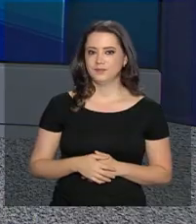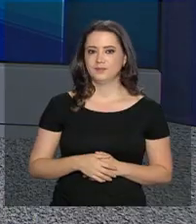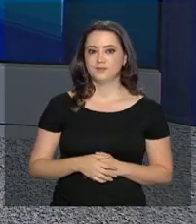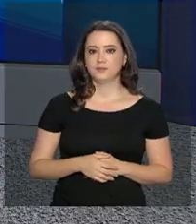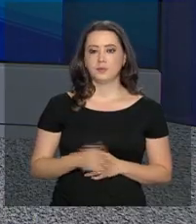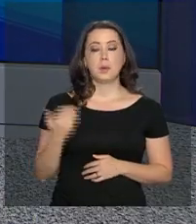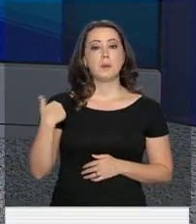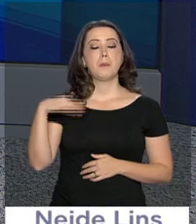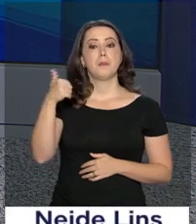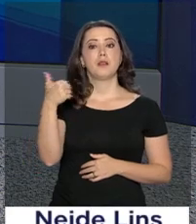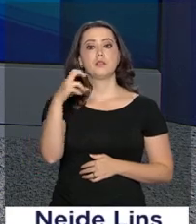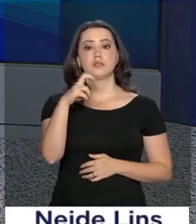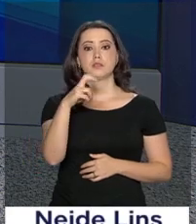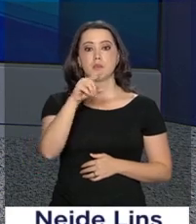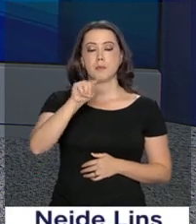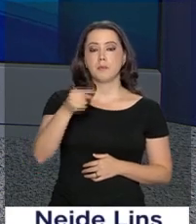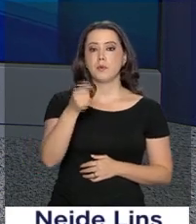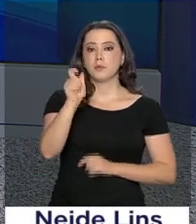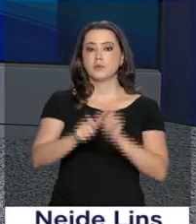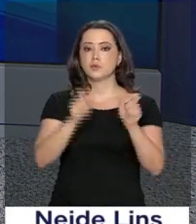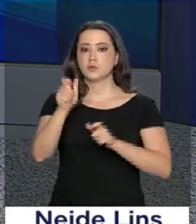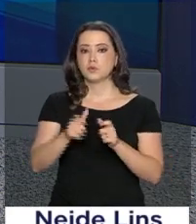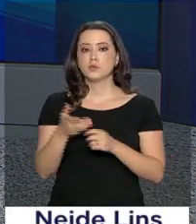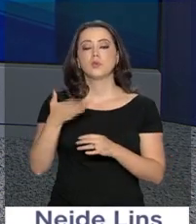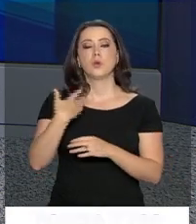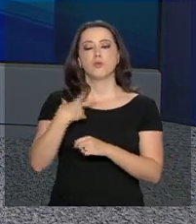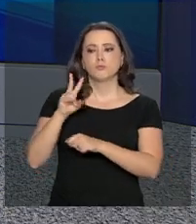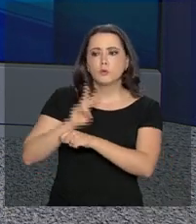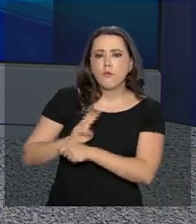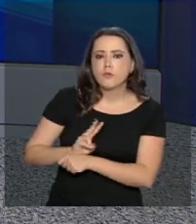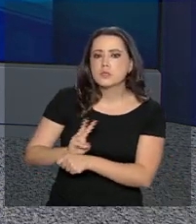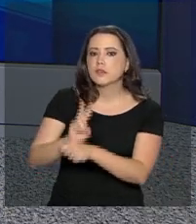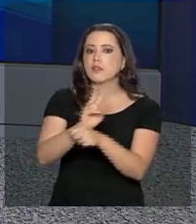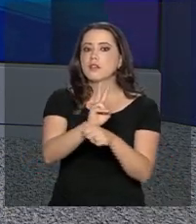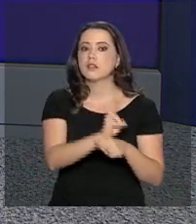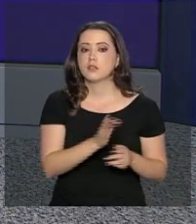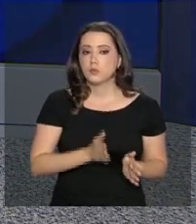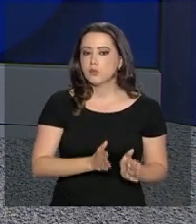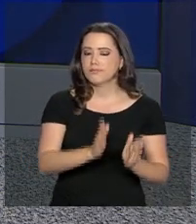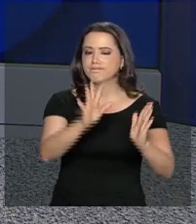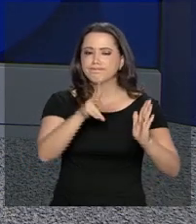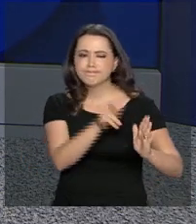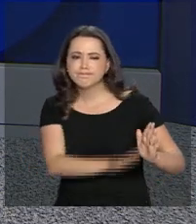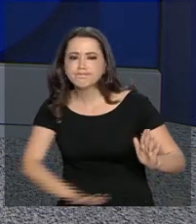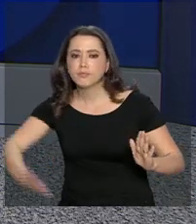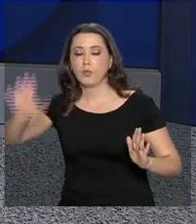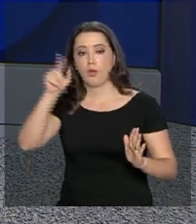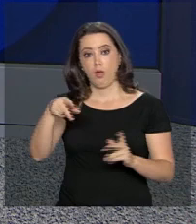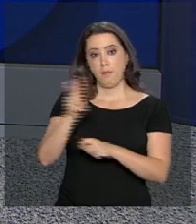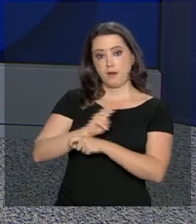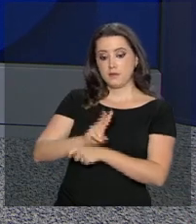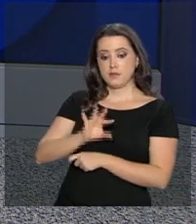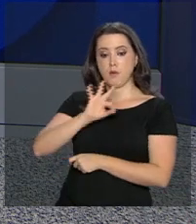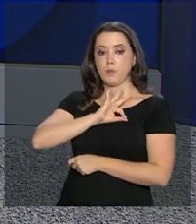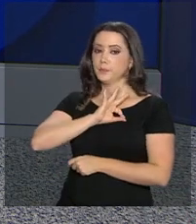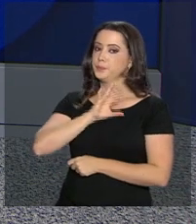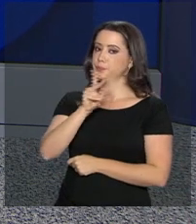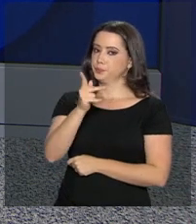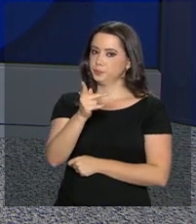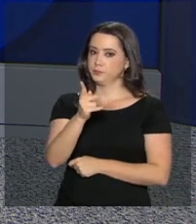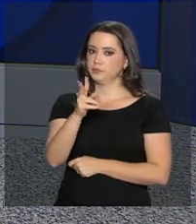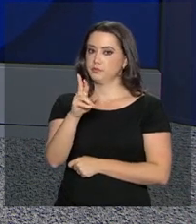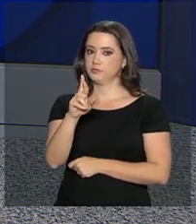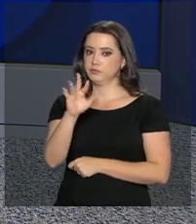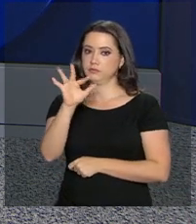Mais de 150 mil pessoas foram abordadas nas estradas de todo o país pela fiscalização da Polícia